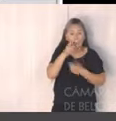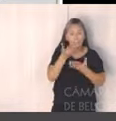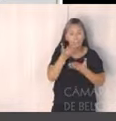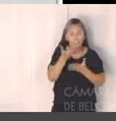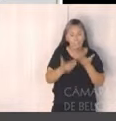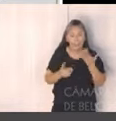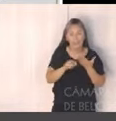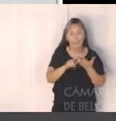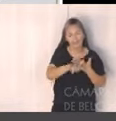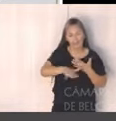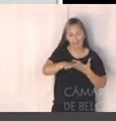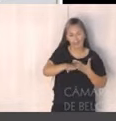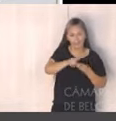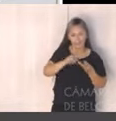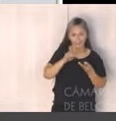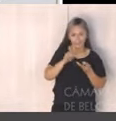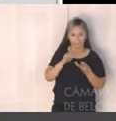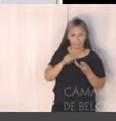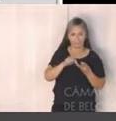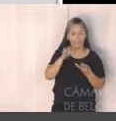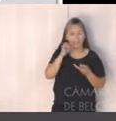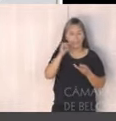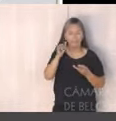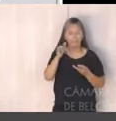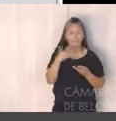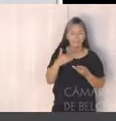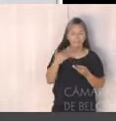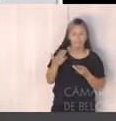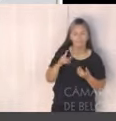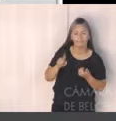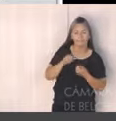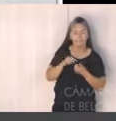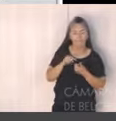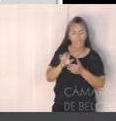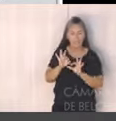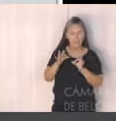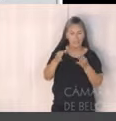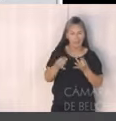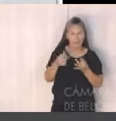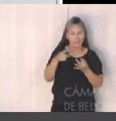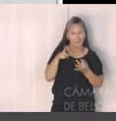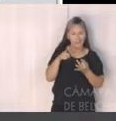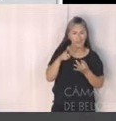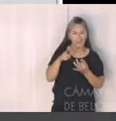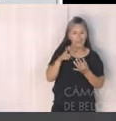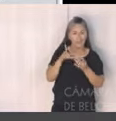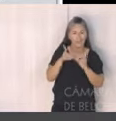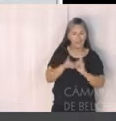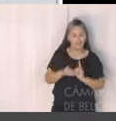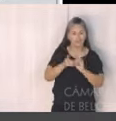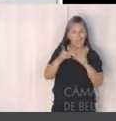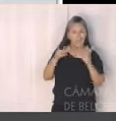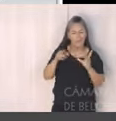social, provisão habitacional no município, simplificar, democratizar e modernizar a legislação urbanística e o